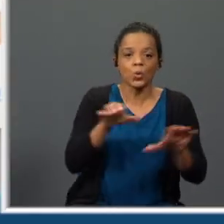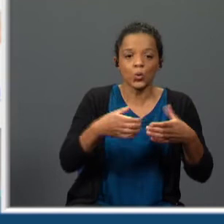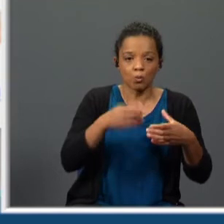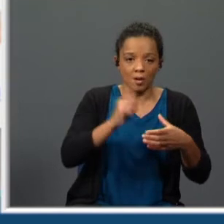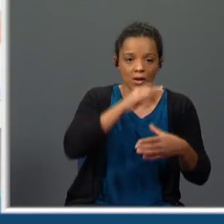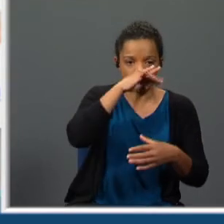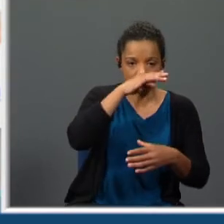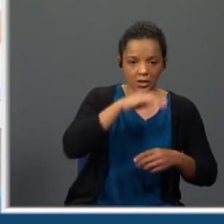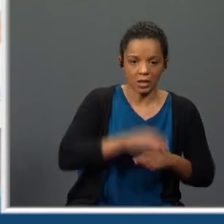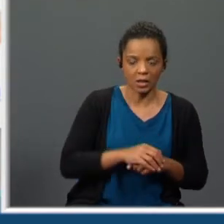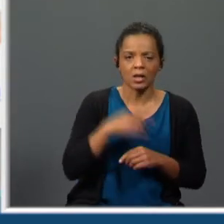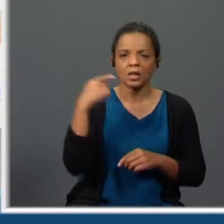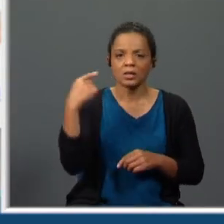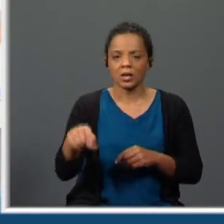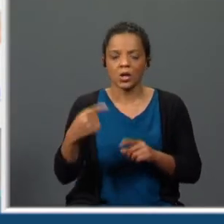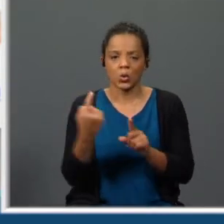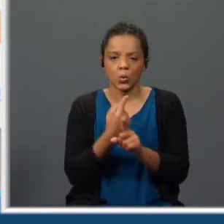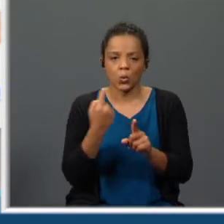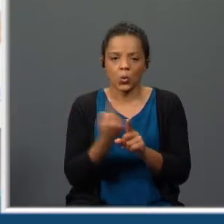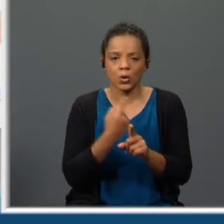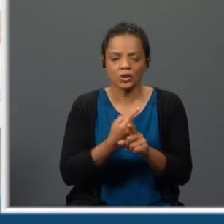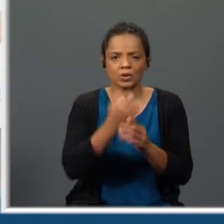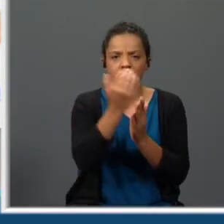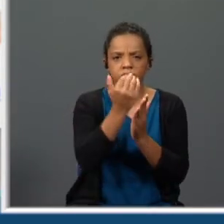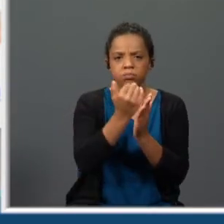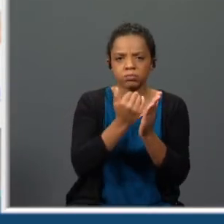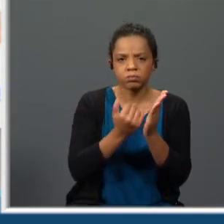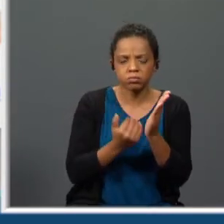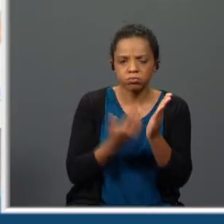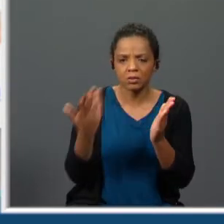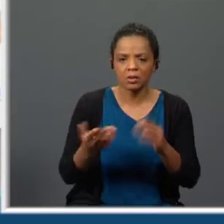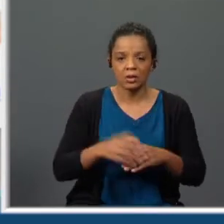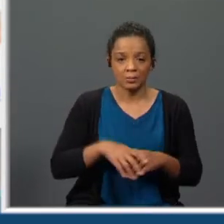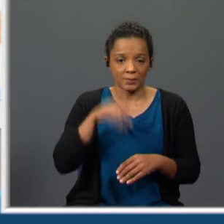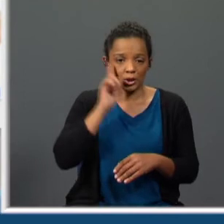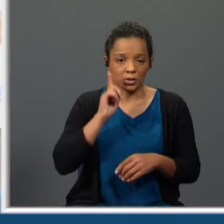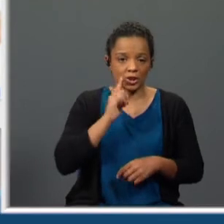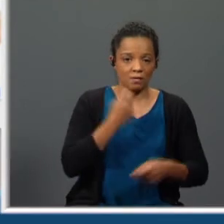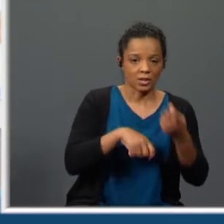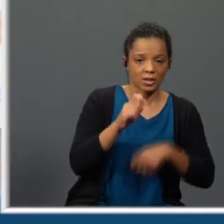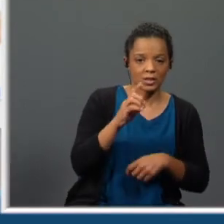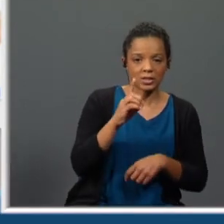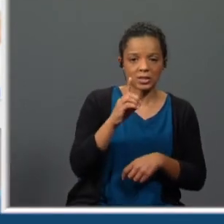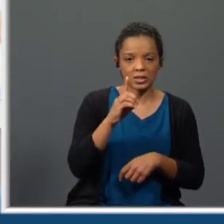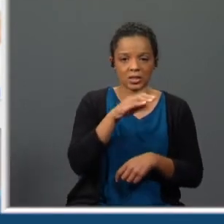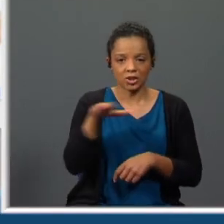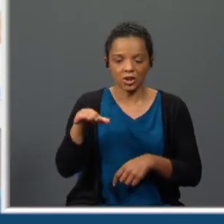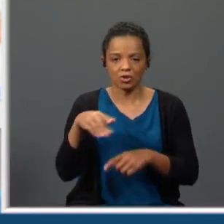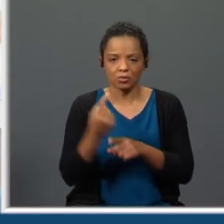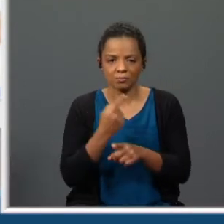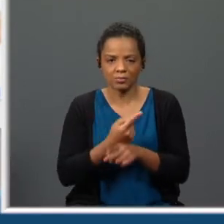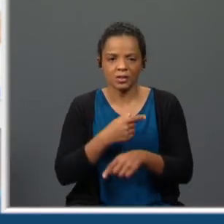alcoviteiras traz consigo aquela lista de símbolos cénicos as moças que vendia 600 virgos postiços